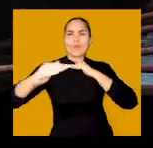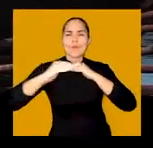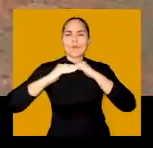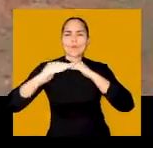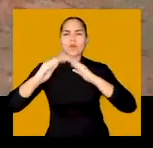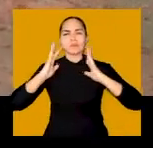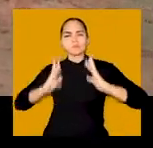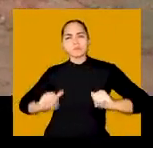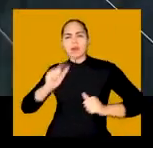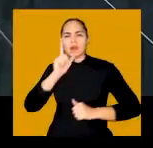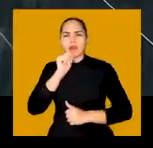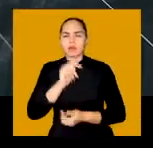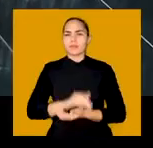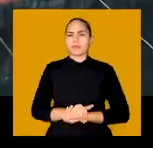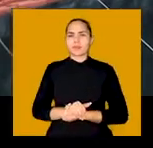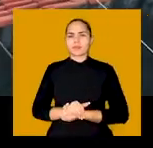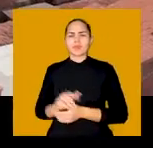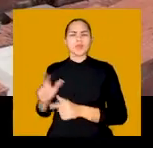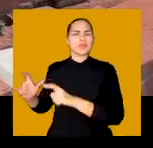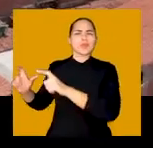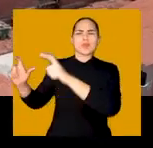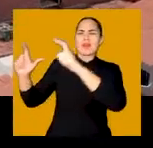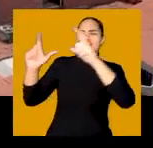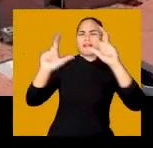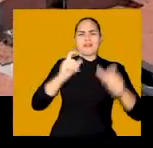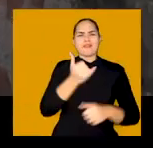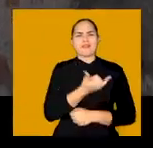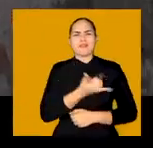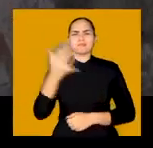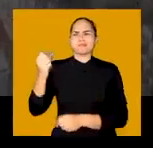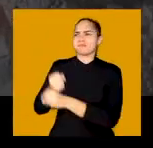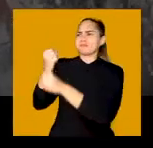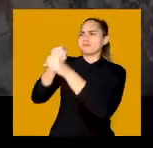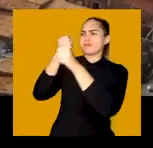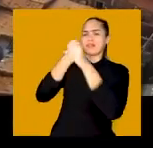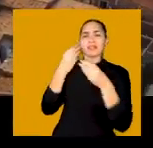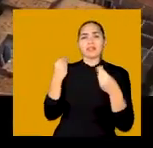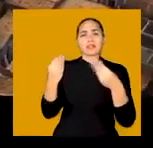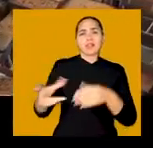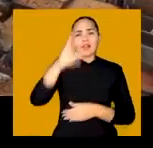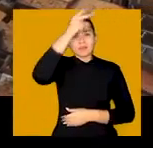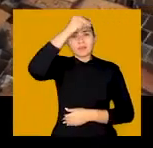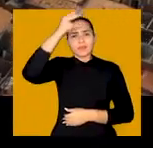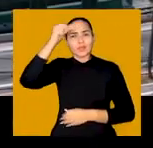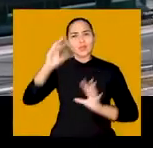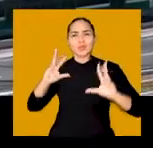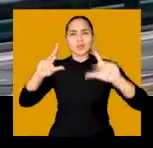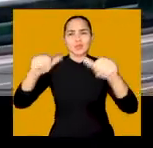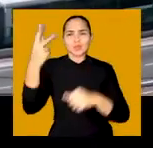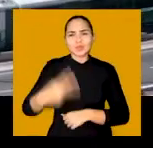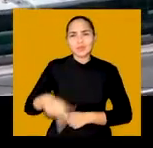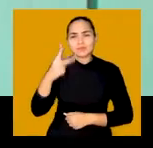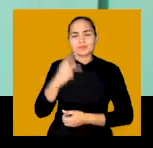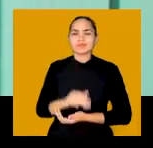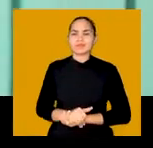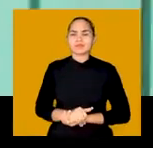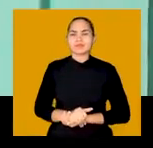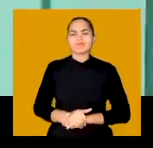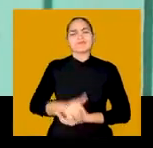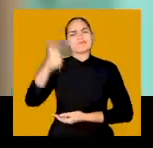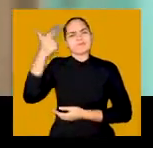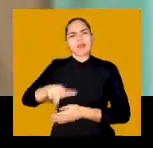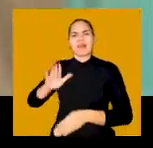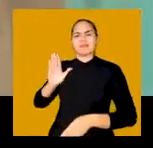drenagem e saneamento no Barroso, Planalto Vitória, Aracapé, Rosalina, em toda a cidade. Vamos